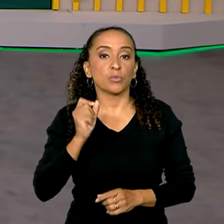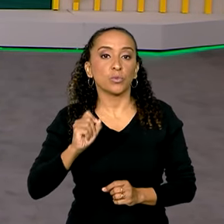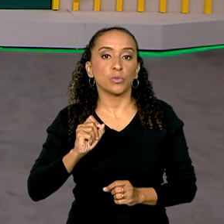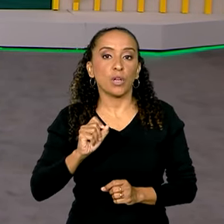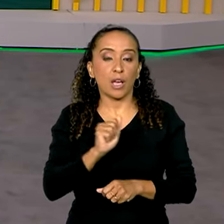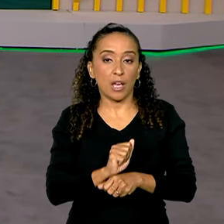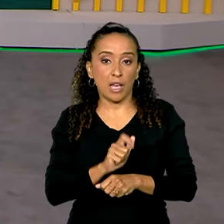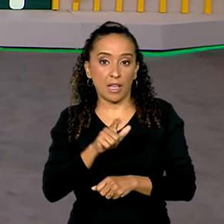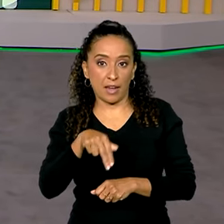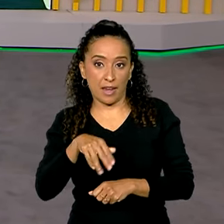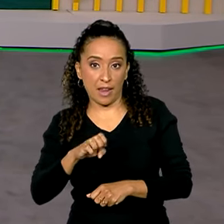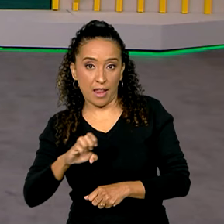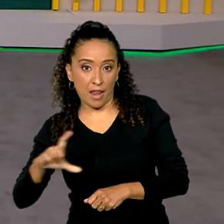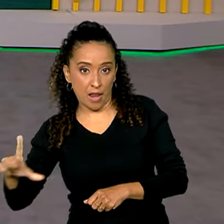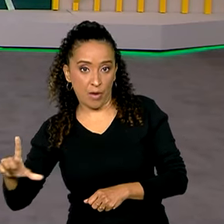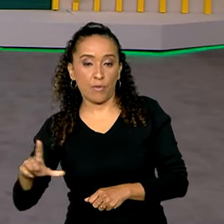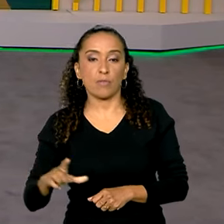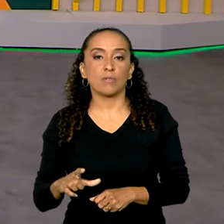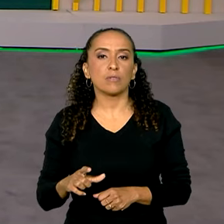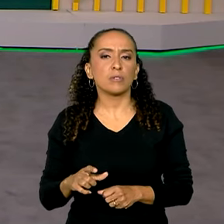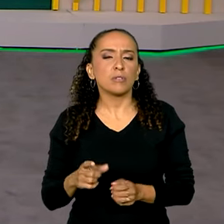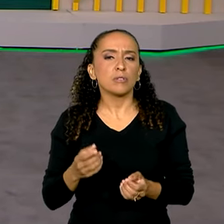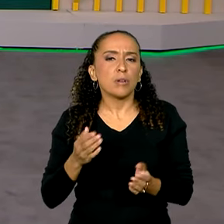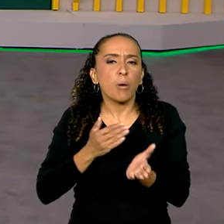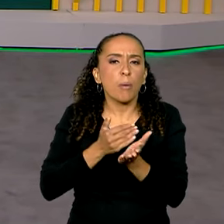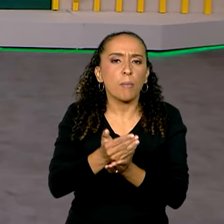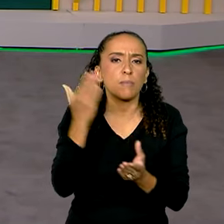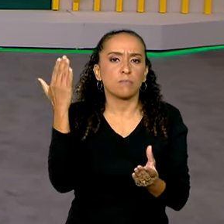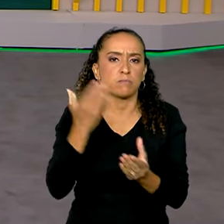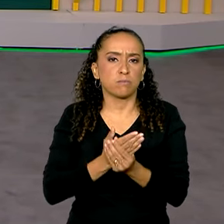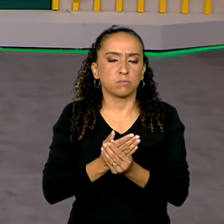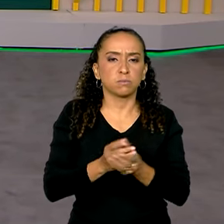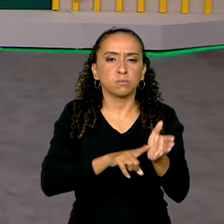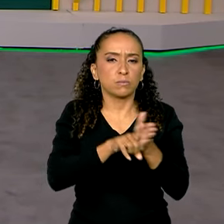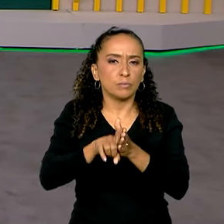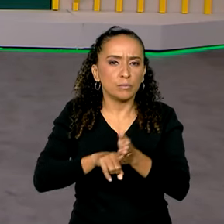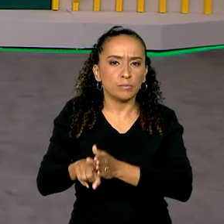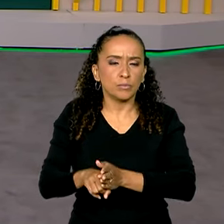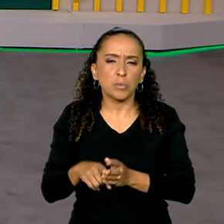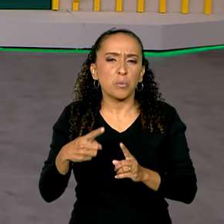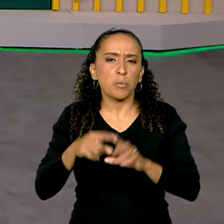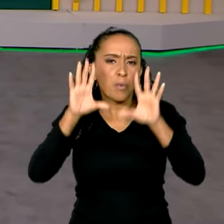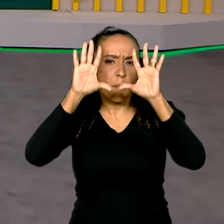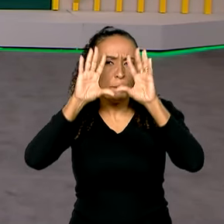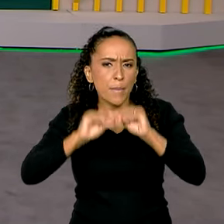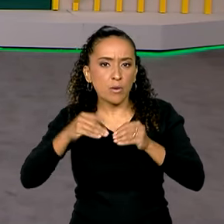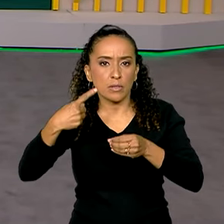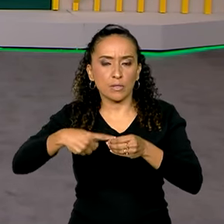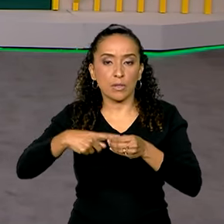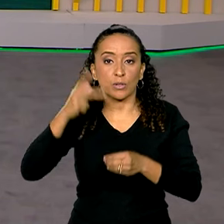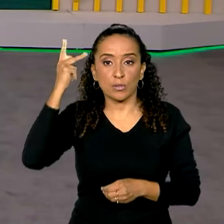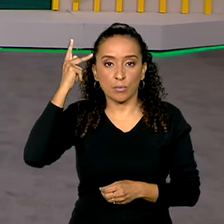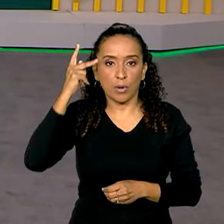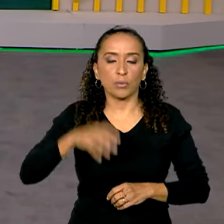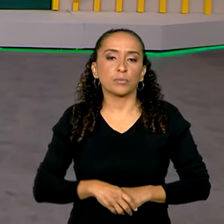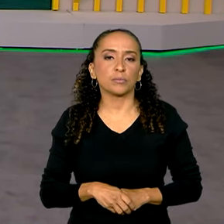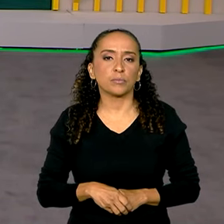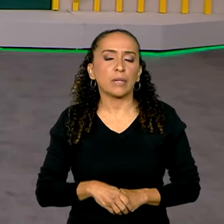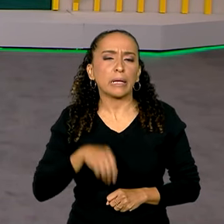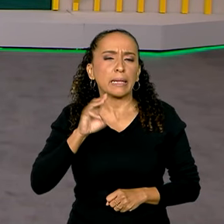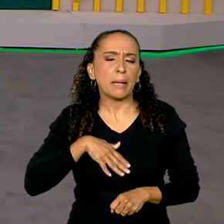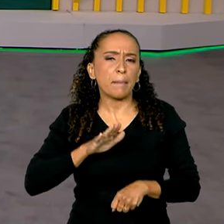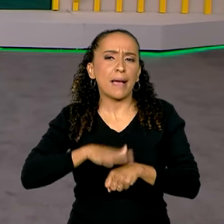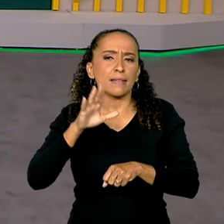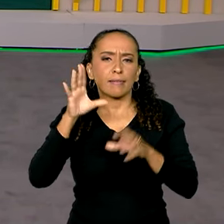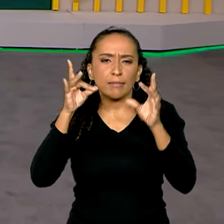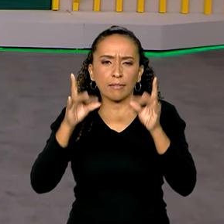Nacional de Energia Elétrica, a ANEEL, instaure um processo para investigar os apagões na cidade de São Paulo. E quem